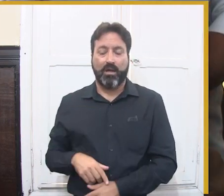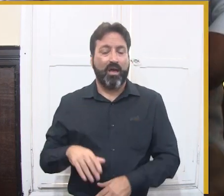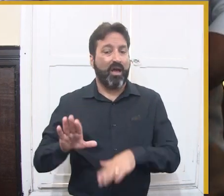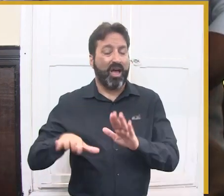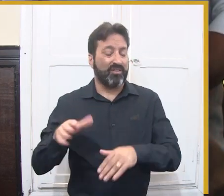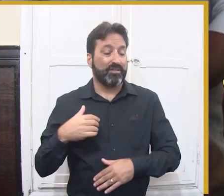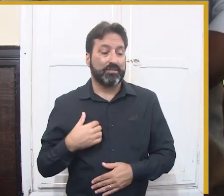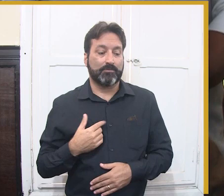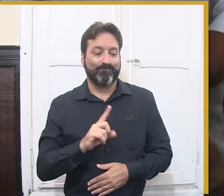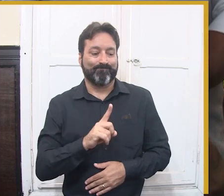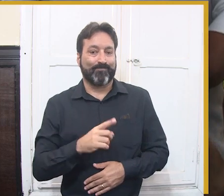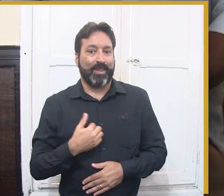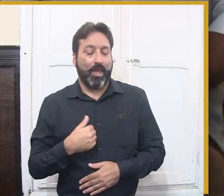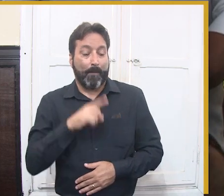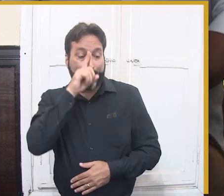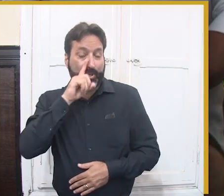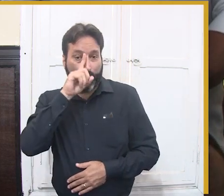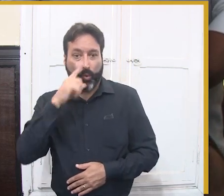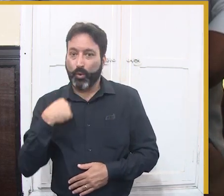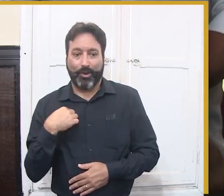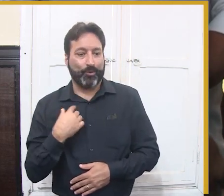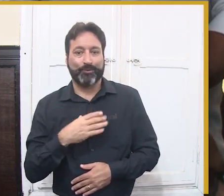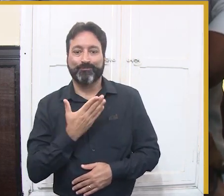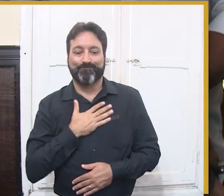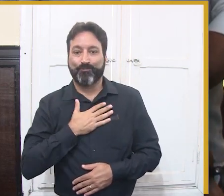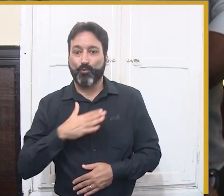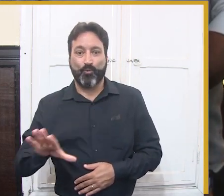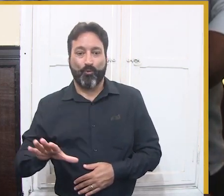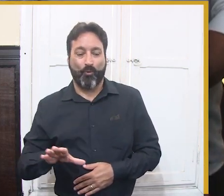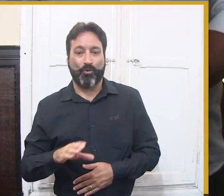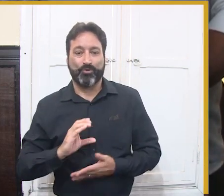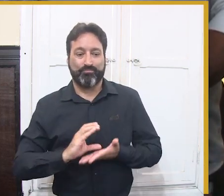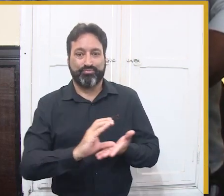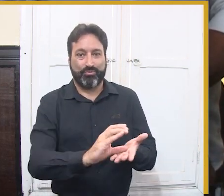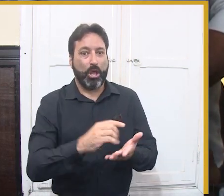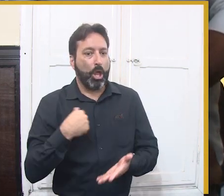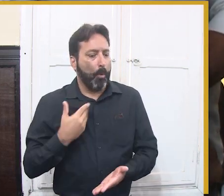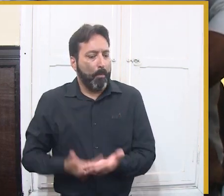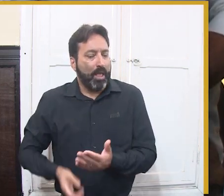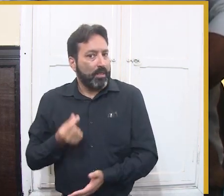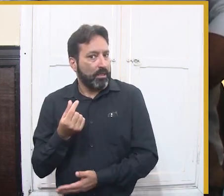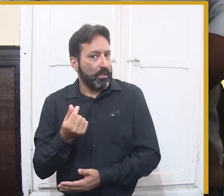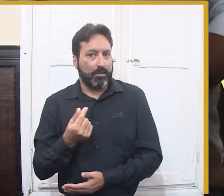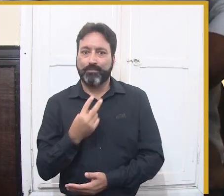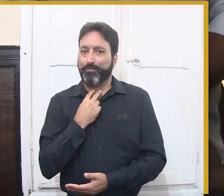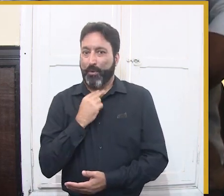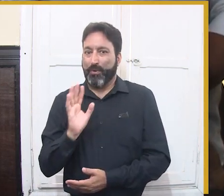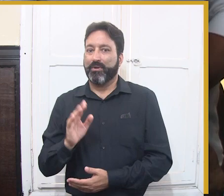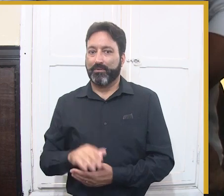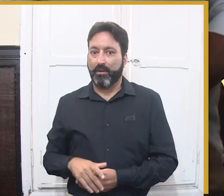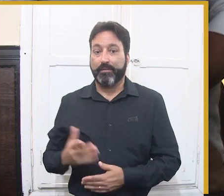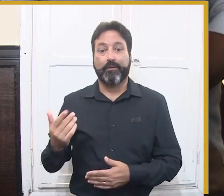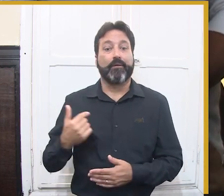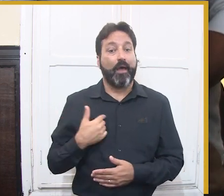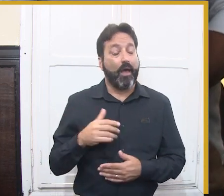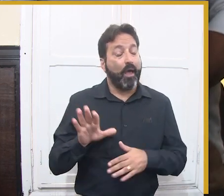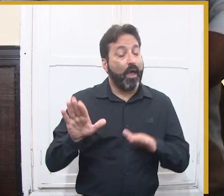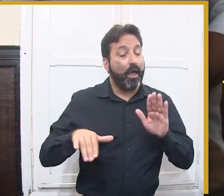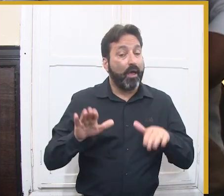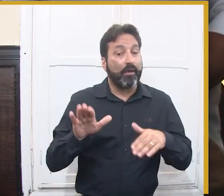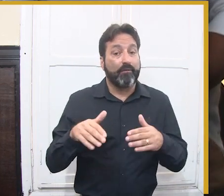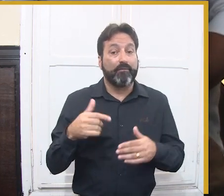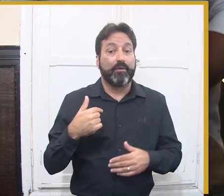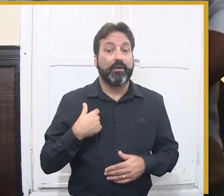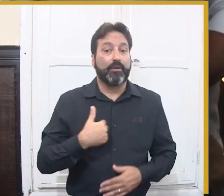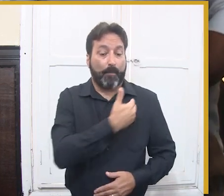aqui a atenção para a necessidade que esses aportes aconteçam. Vereador Egonete. A iniciativa privada, na